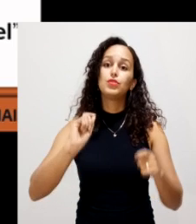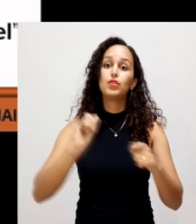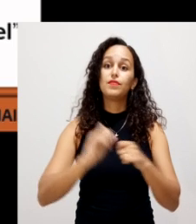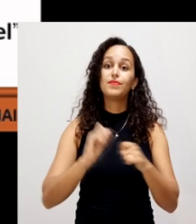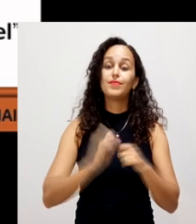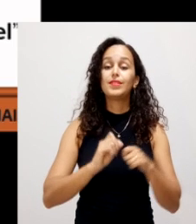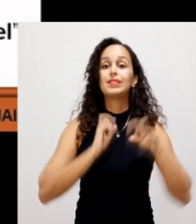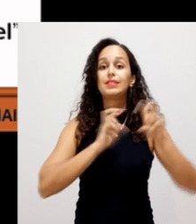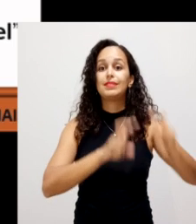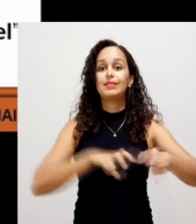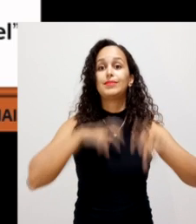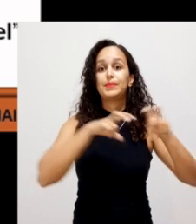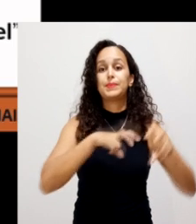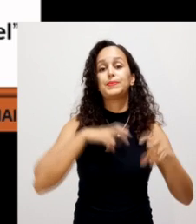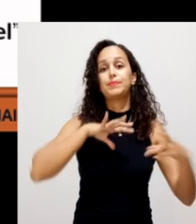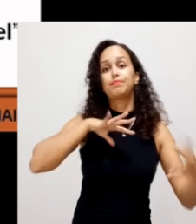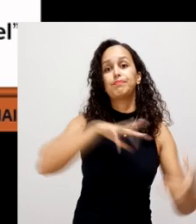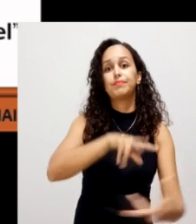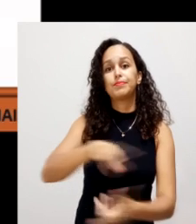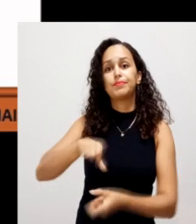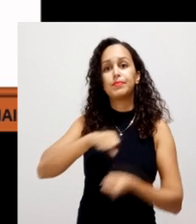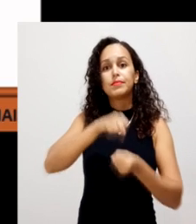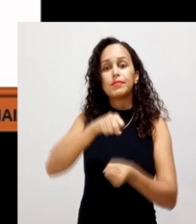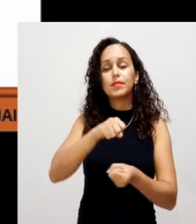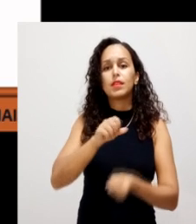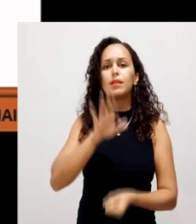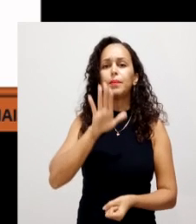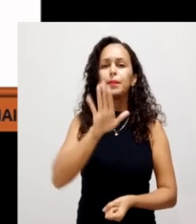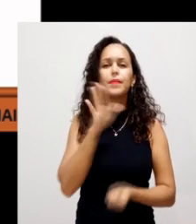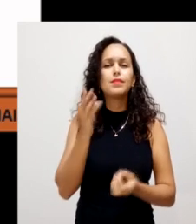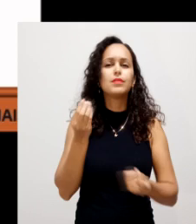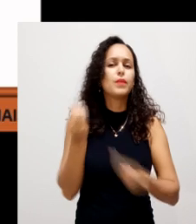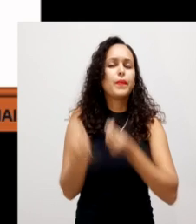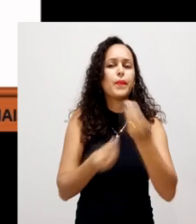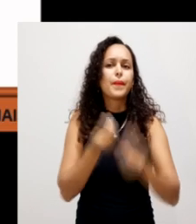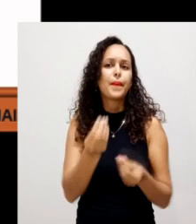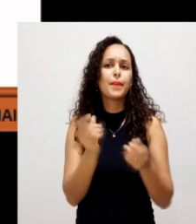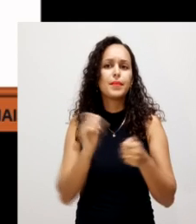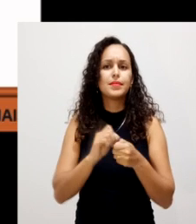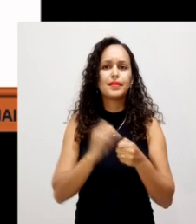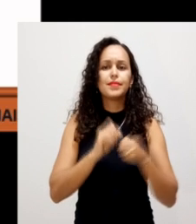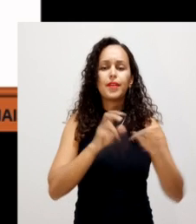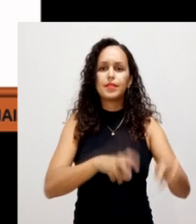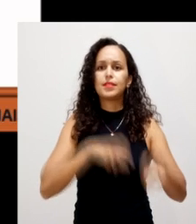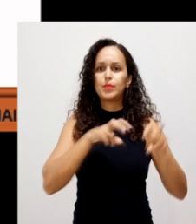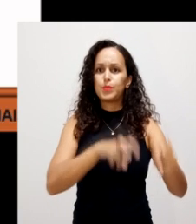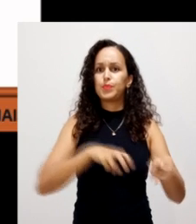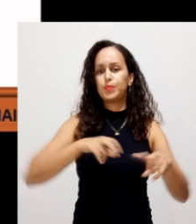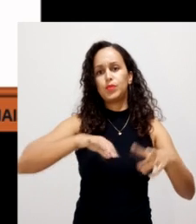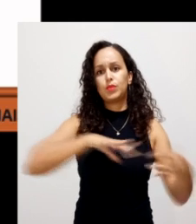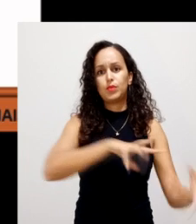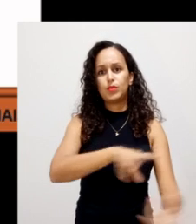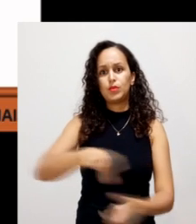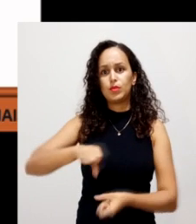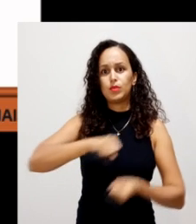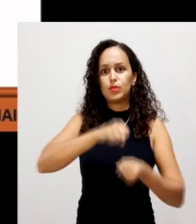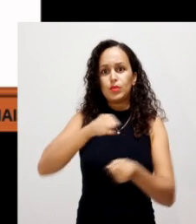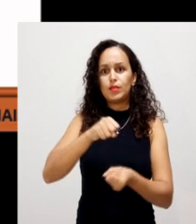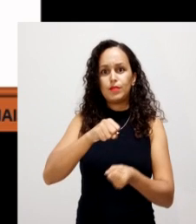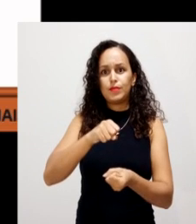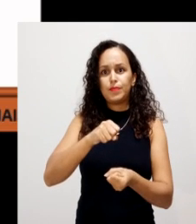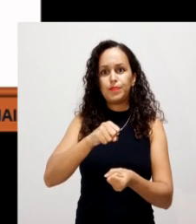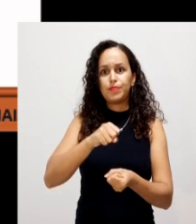fazer uma agricultura sustentável. E como é que nós fazemos uma agricultura sustentável, gente? A gente não deve, né,